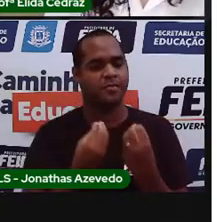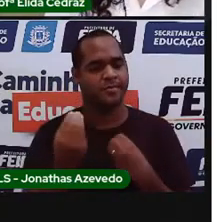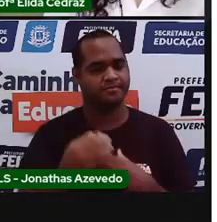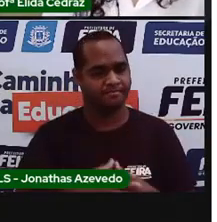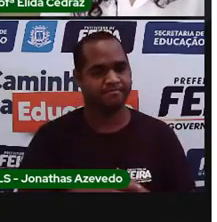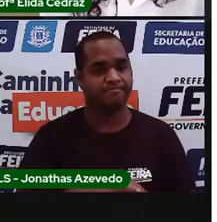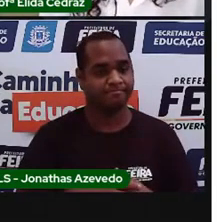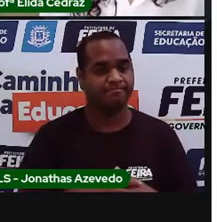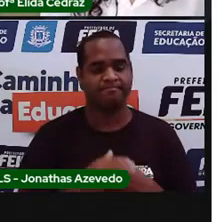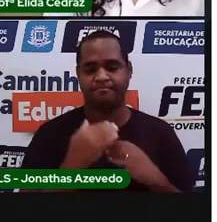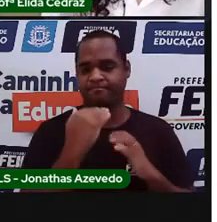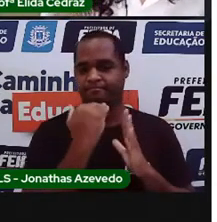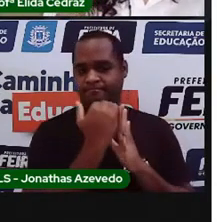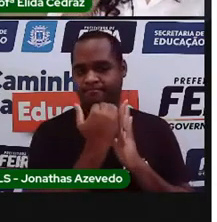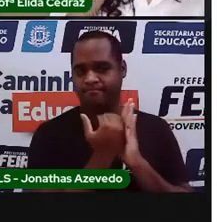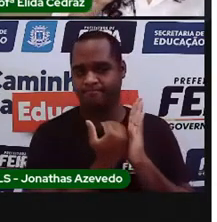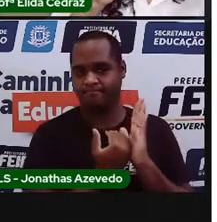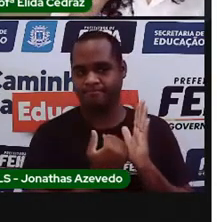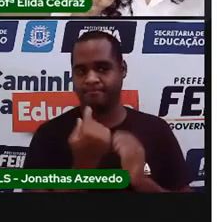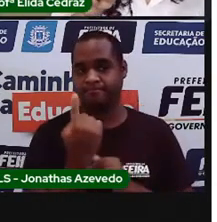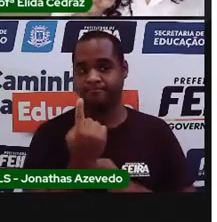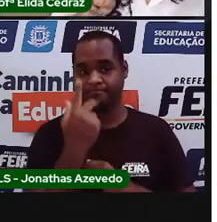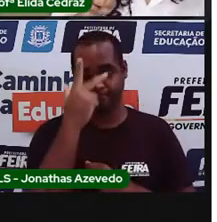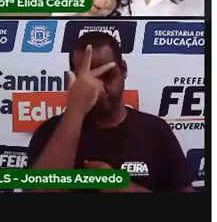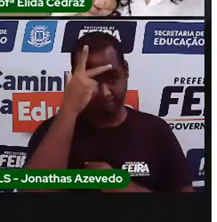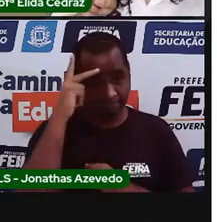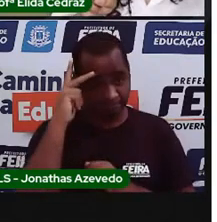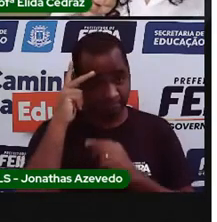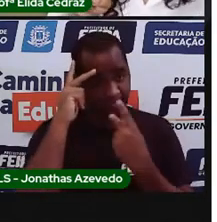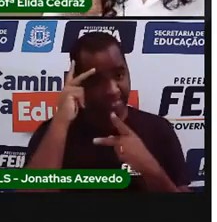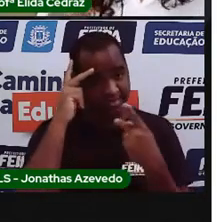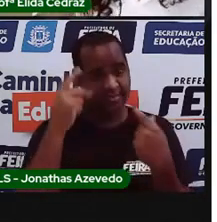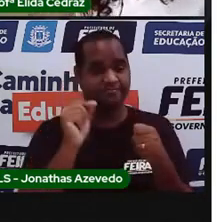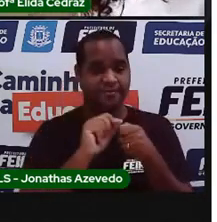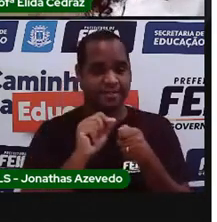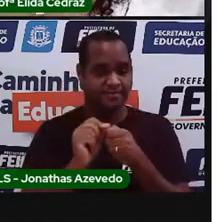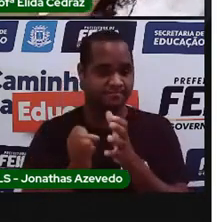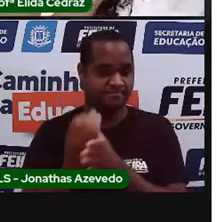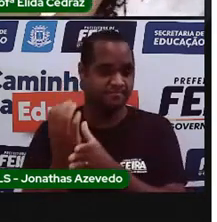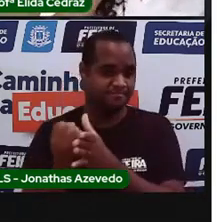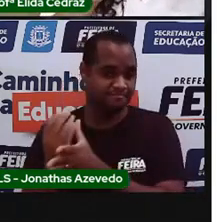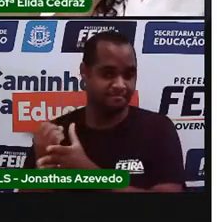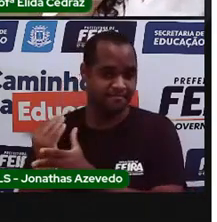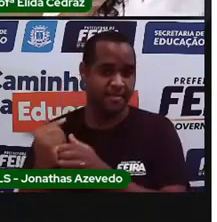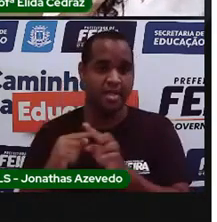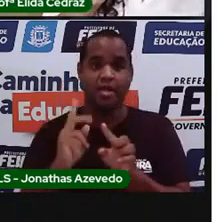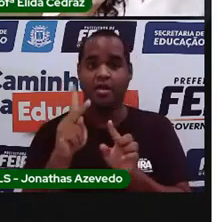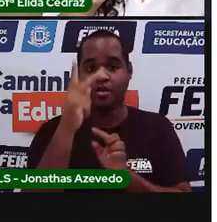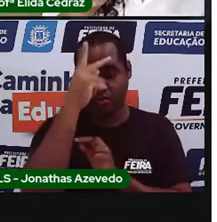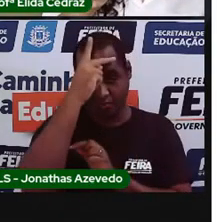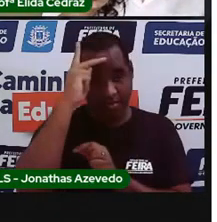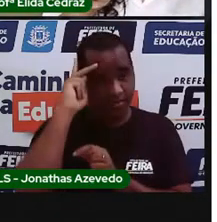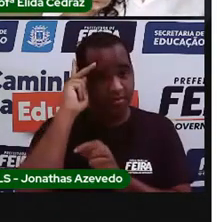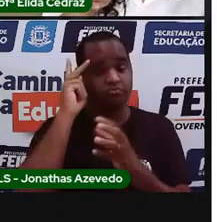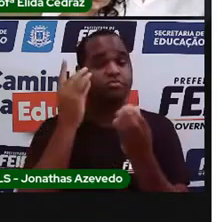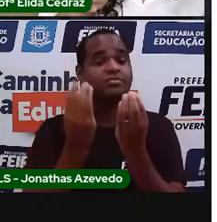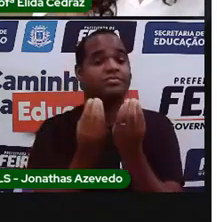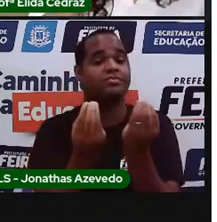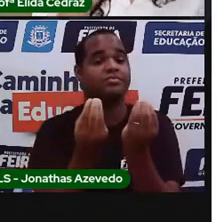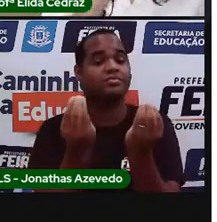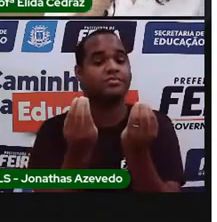nossa lista tinha material para uma pessoa fazer. Se duas pessoas quiserem fazer,